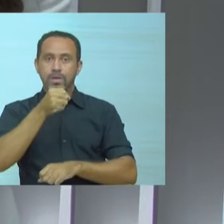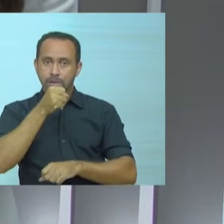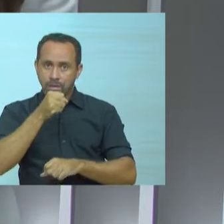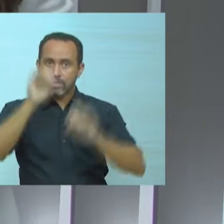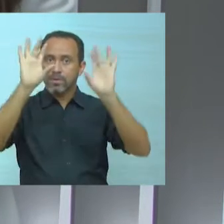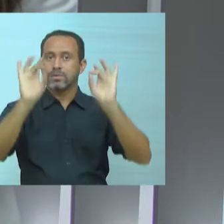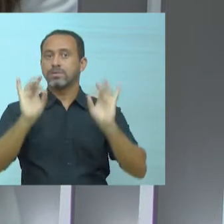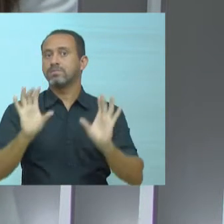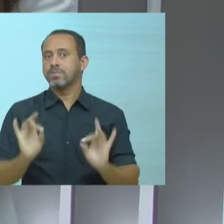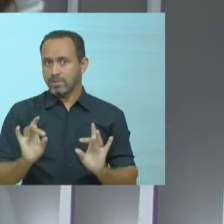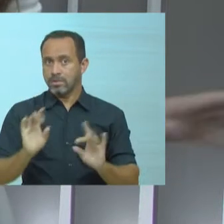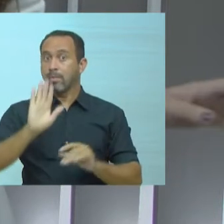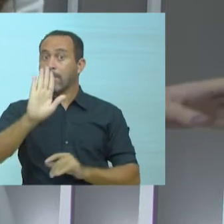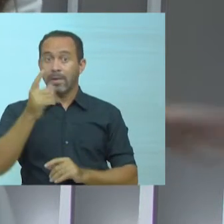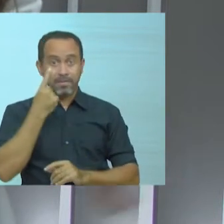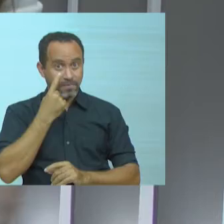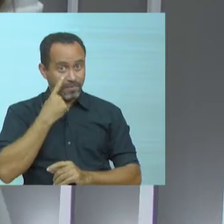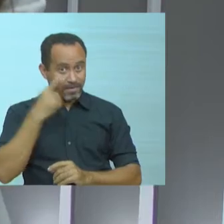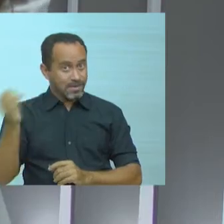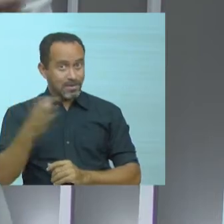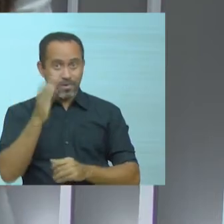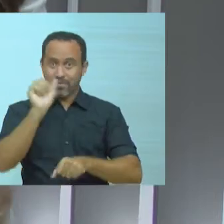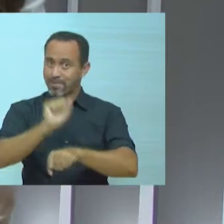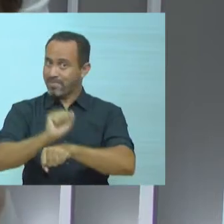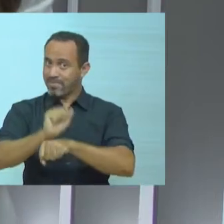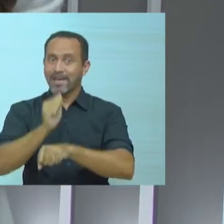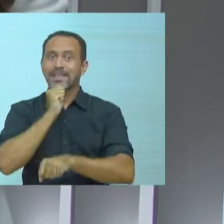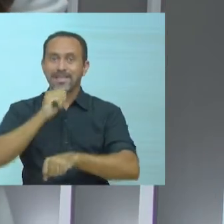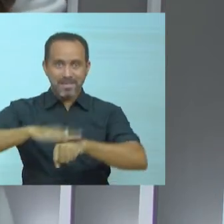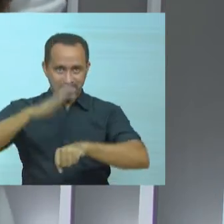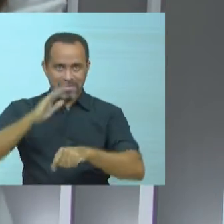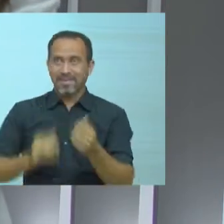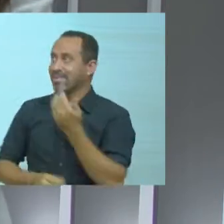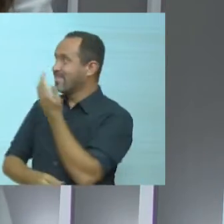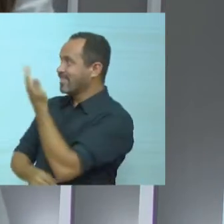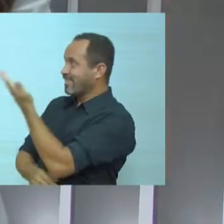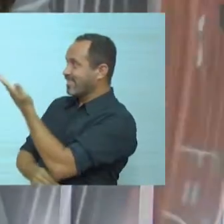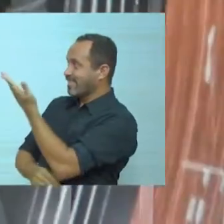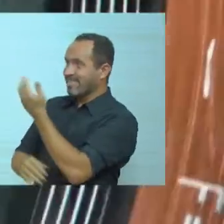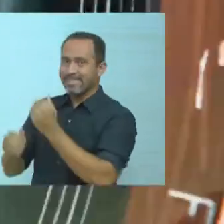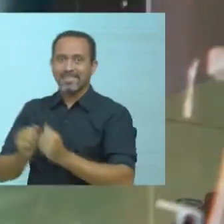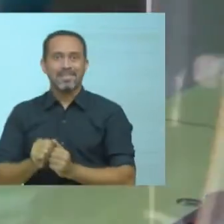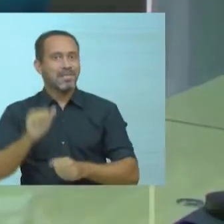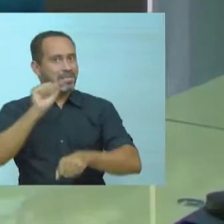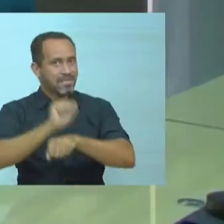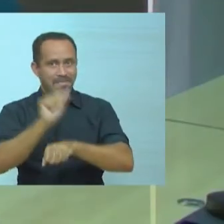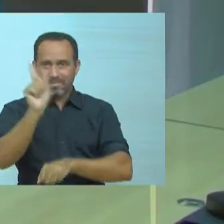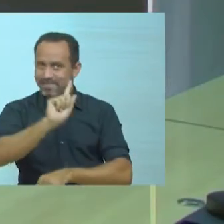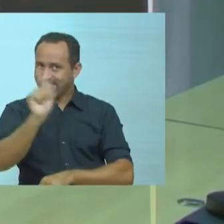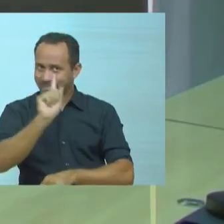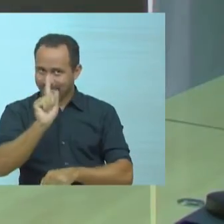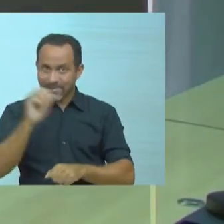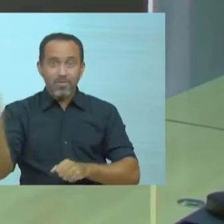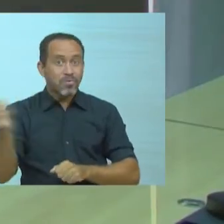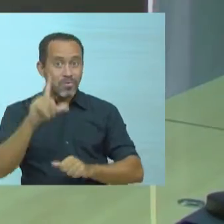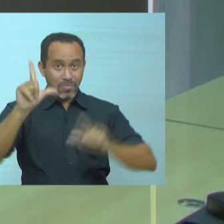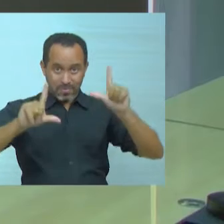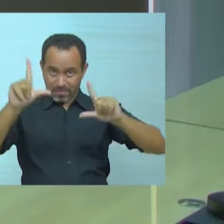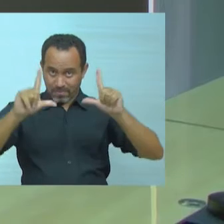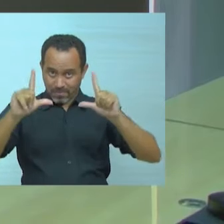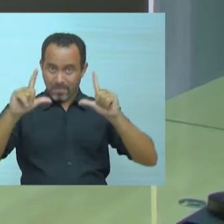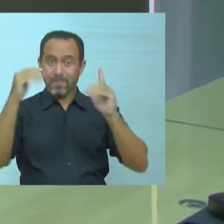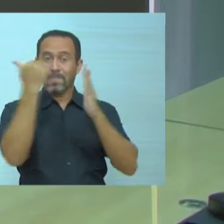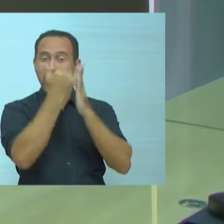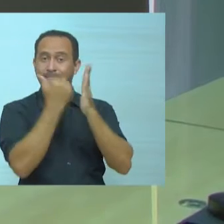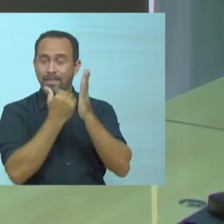entrevistas exclusivas. Mas olha só, as novidades não param por aí. Não é mesmo, Cléssia? E não param mesmo. No novo